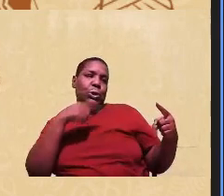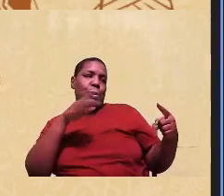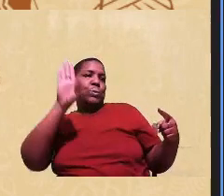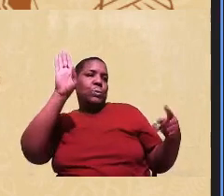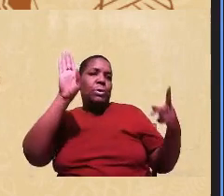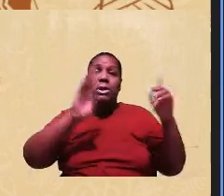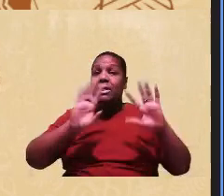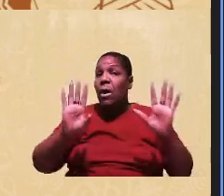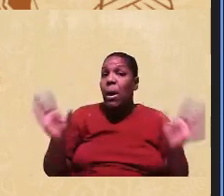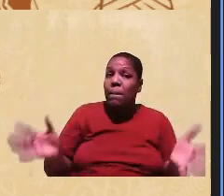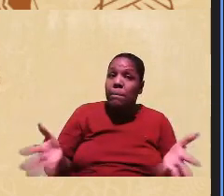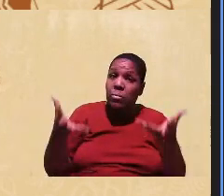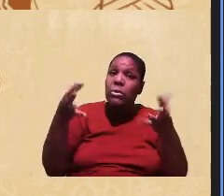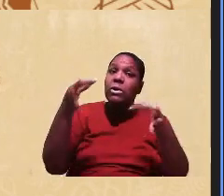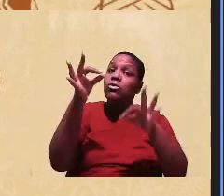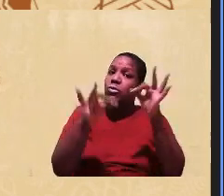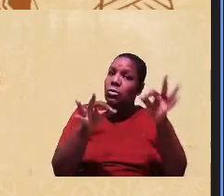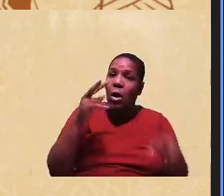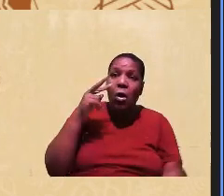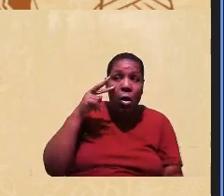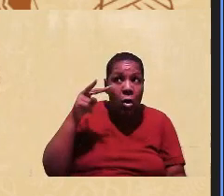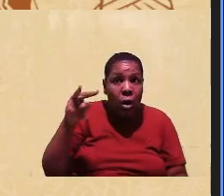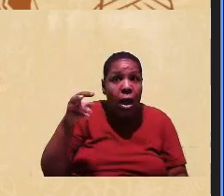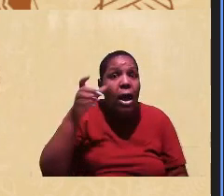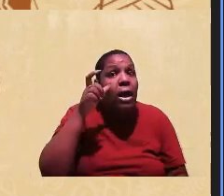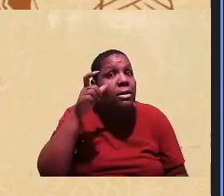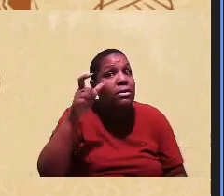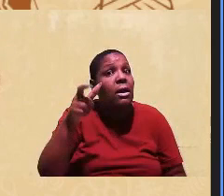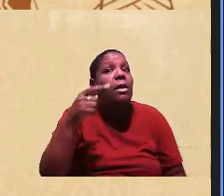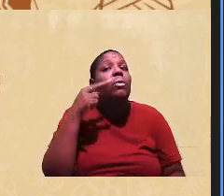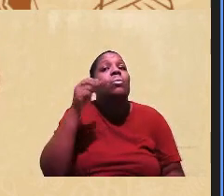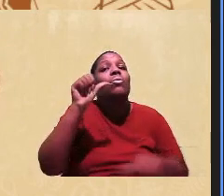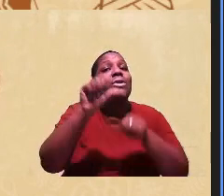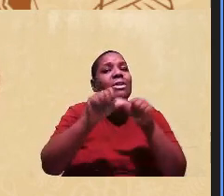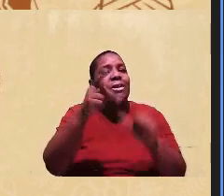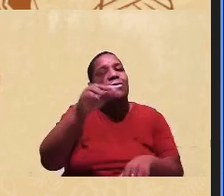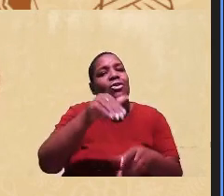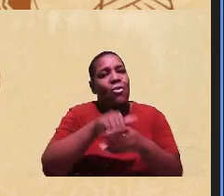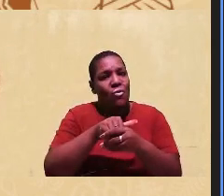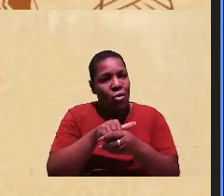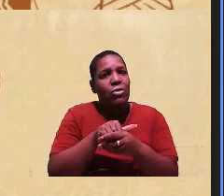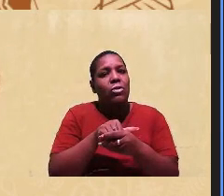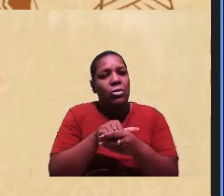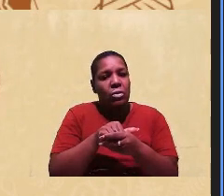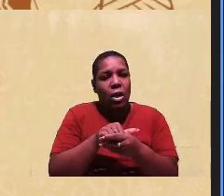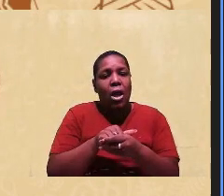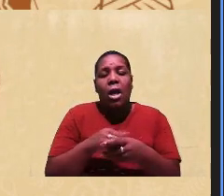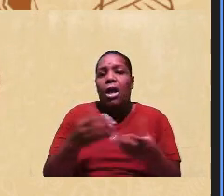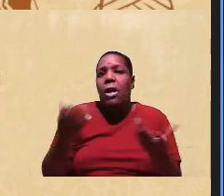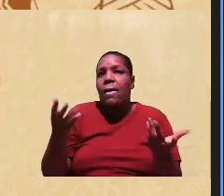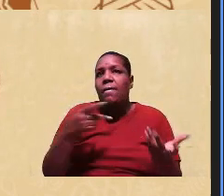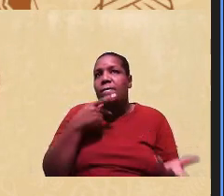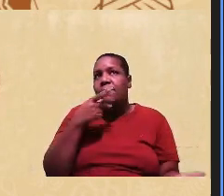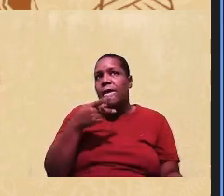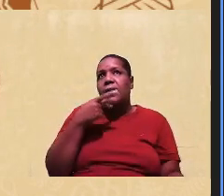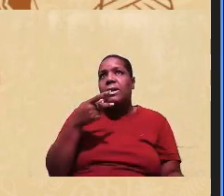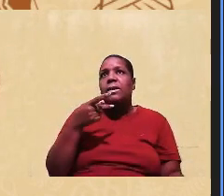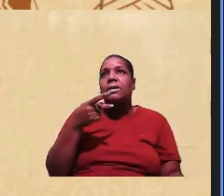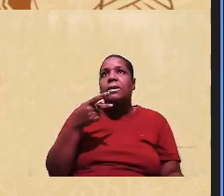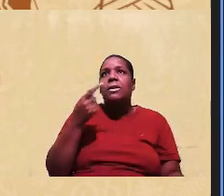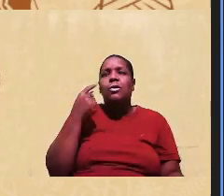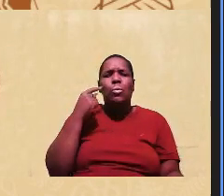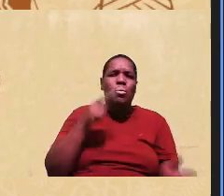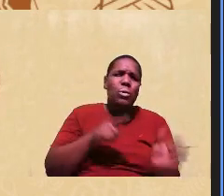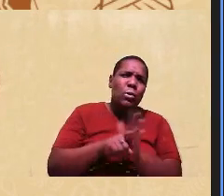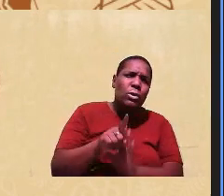justiça. Então, tem que ter um olhar atento, inclusive, para mudar o seu voto. Tem como você fala, você fala perguntando ou